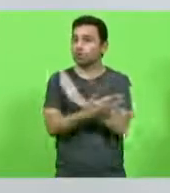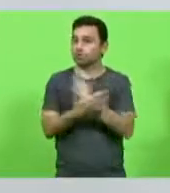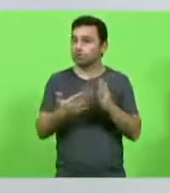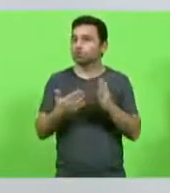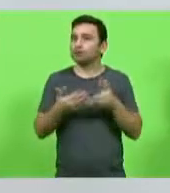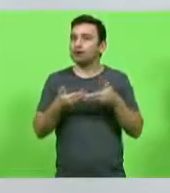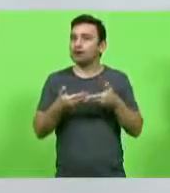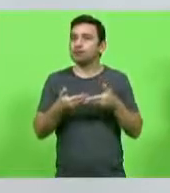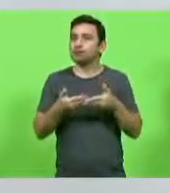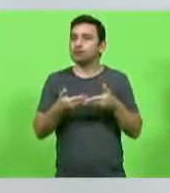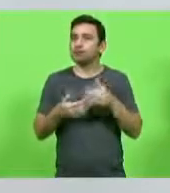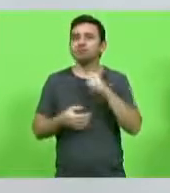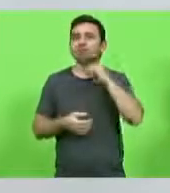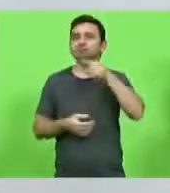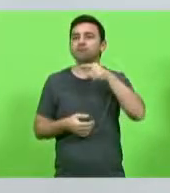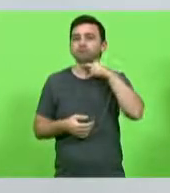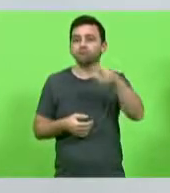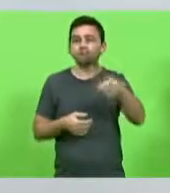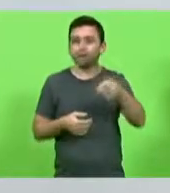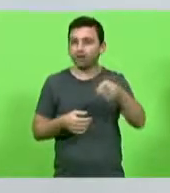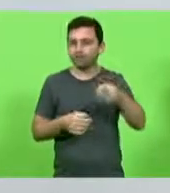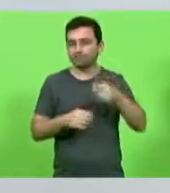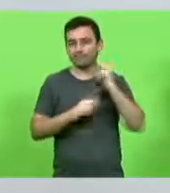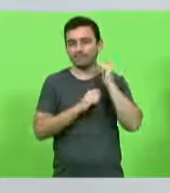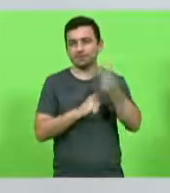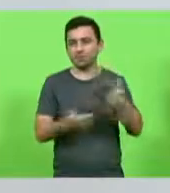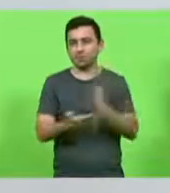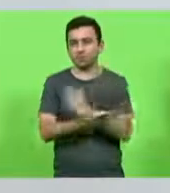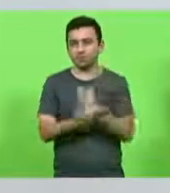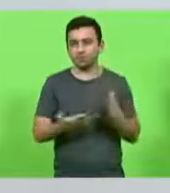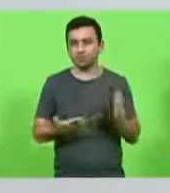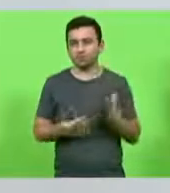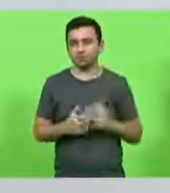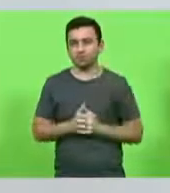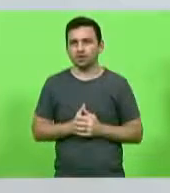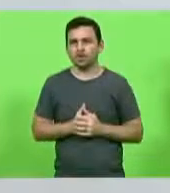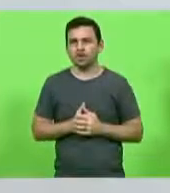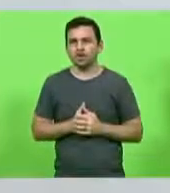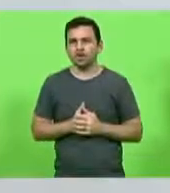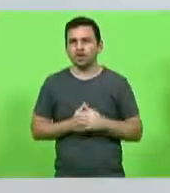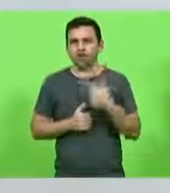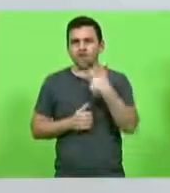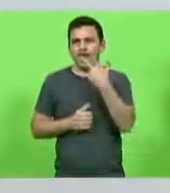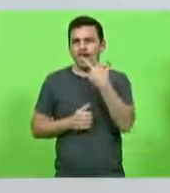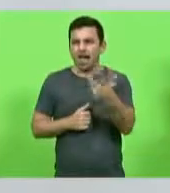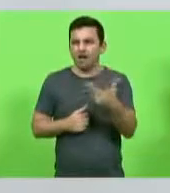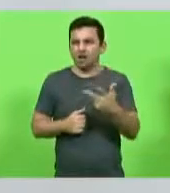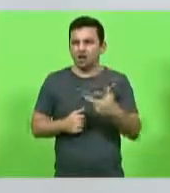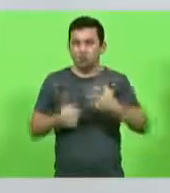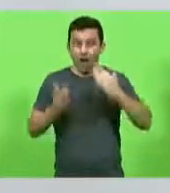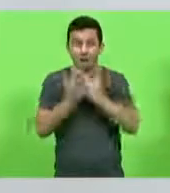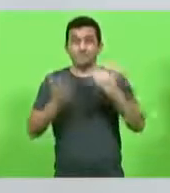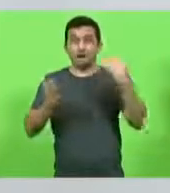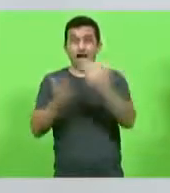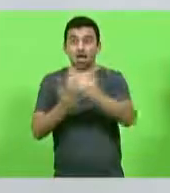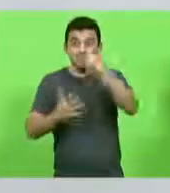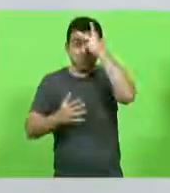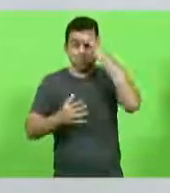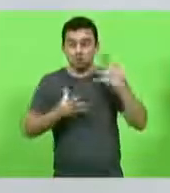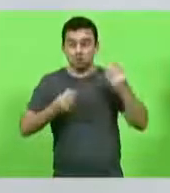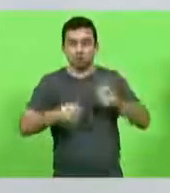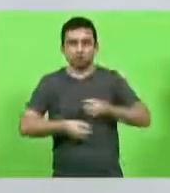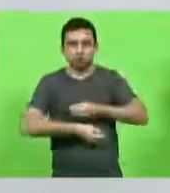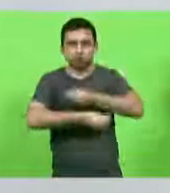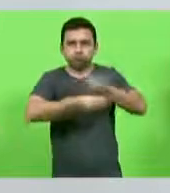não vão conseguir pescar, esses cardumes, não estou falando de pesca industrial, que os ambientalistas brigam